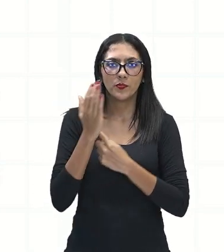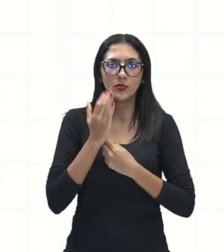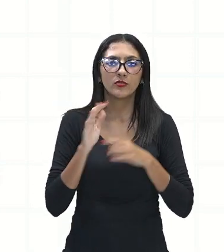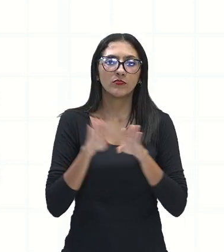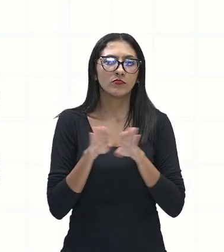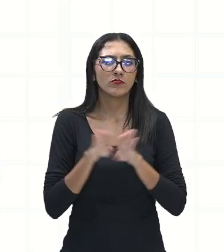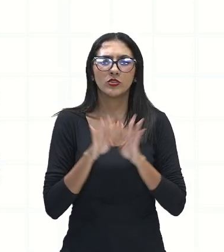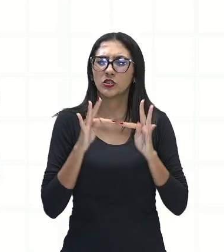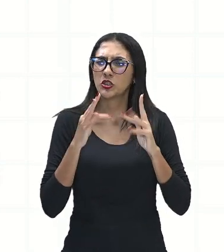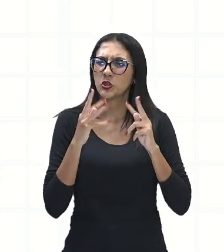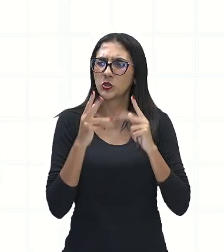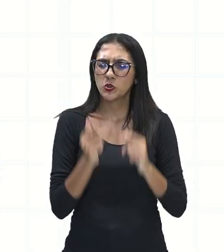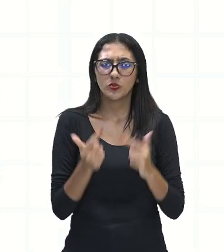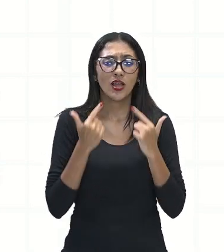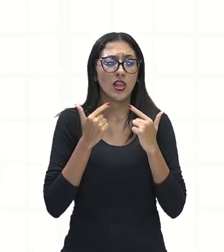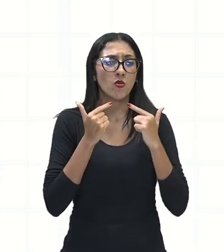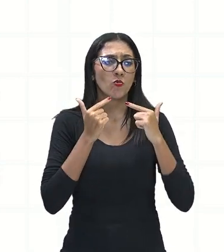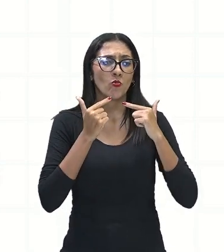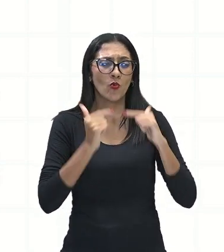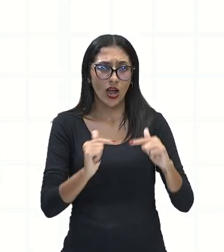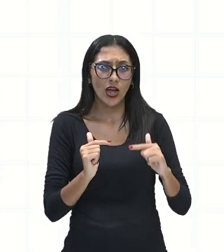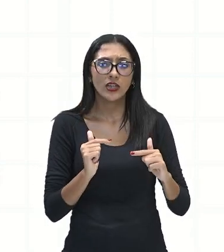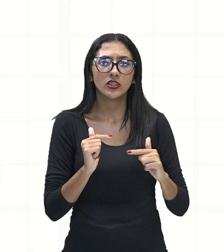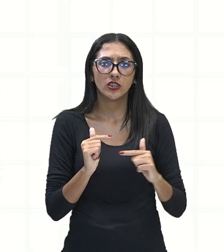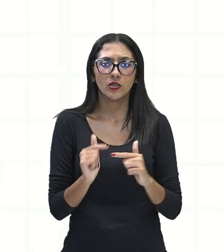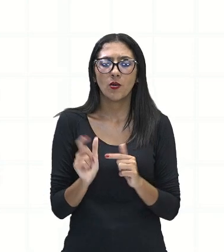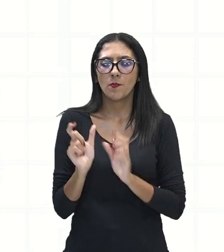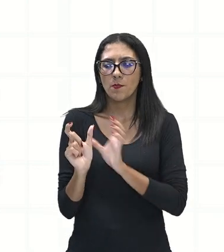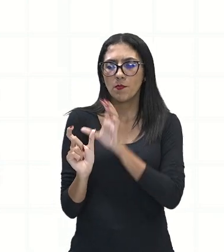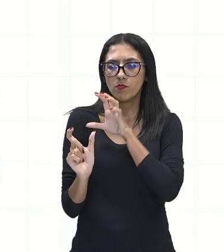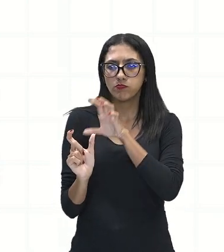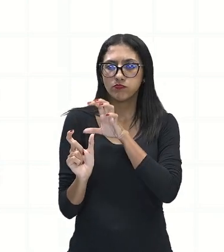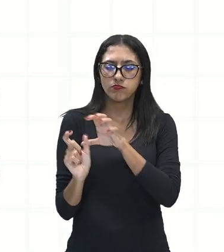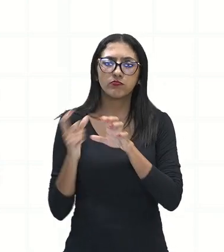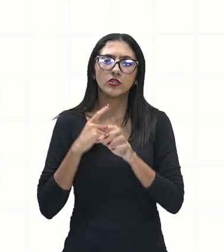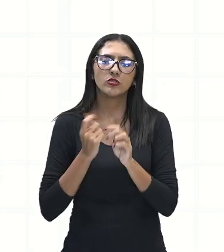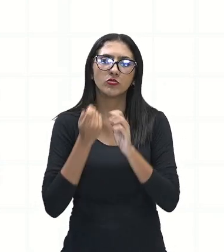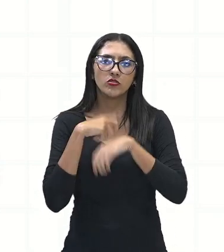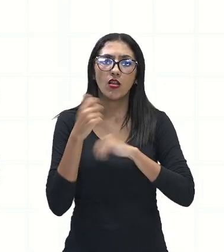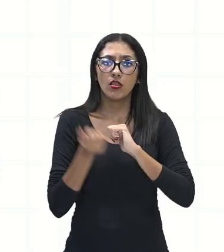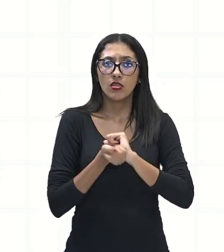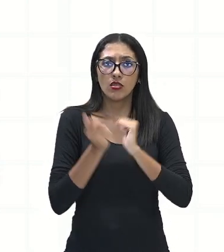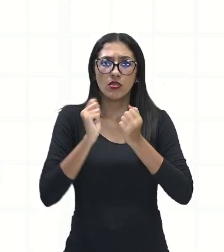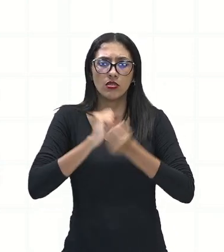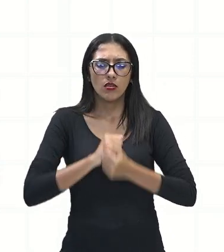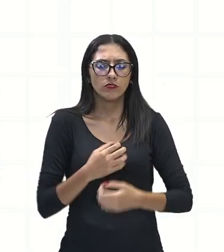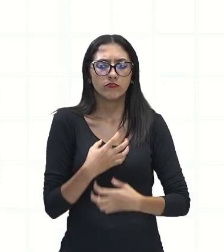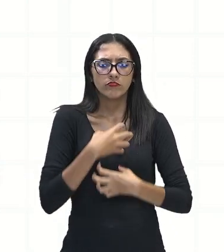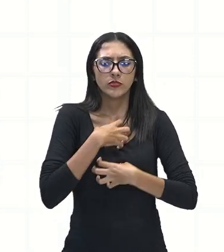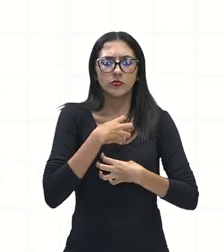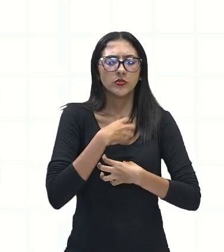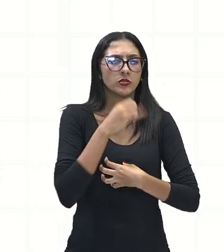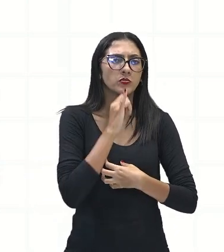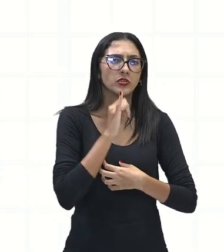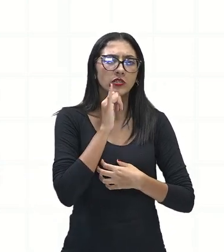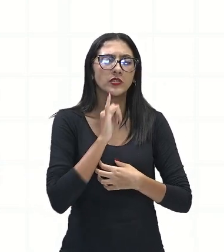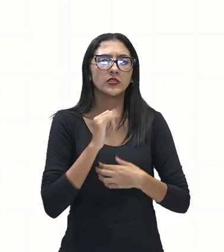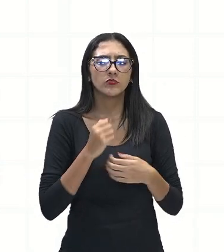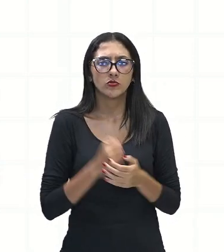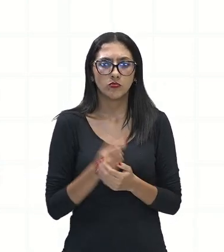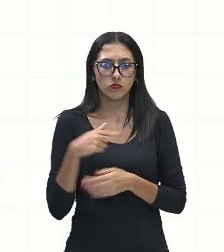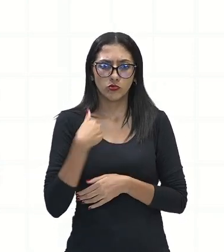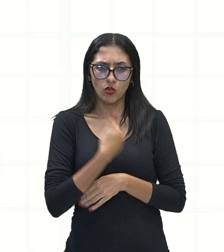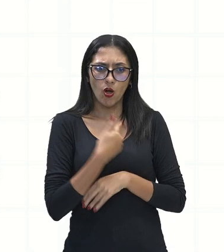essa linguagem figurativa justamente para causar emoção, sentimento, e vai estar falando ali daquilo que os humanos